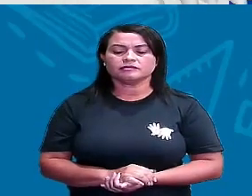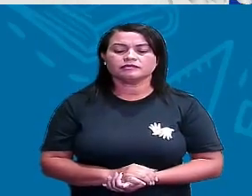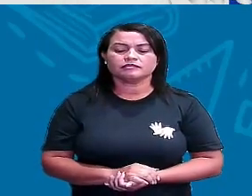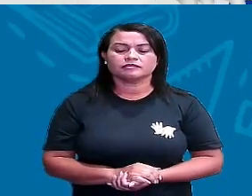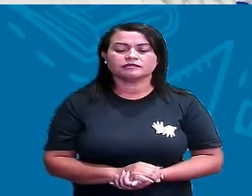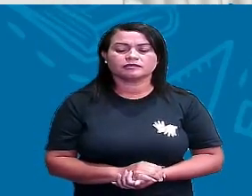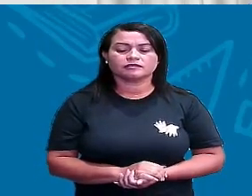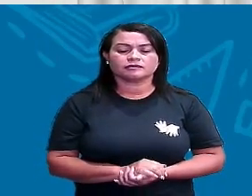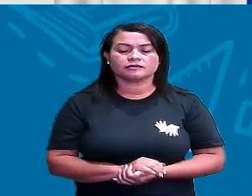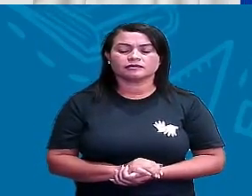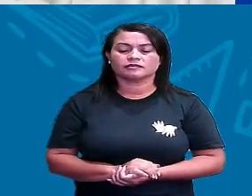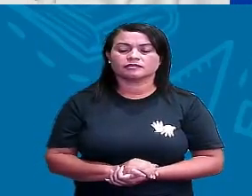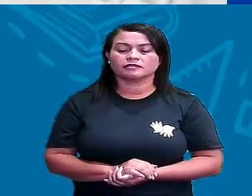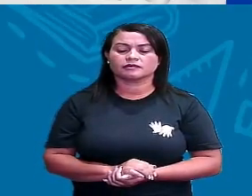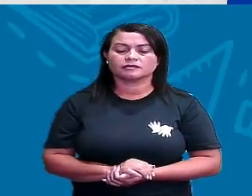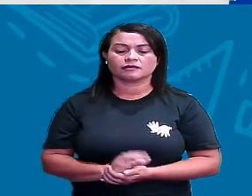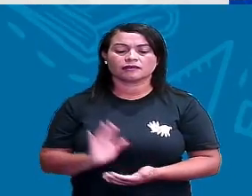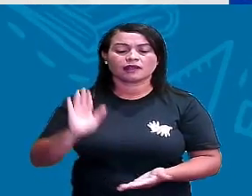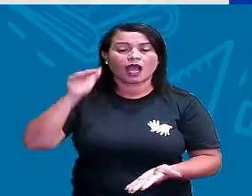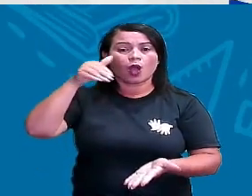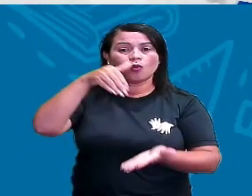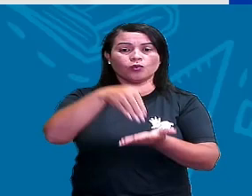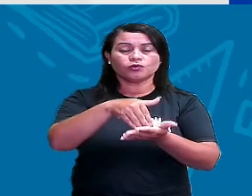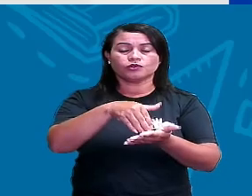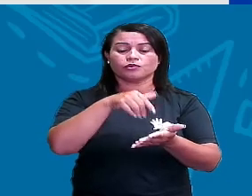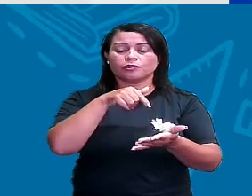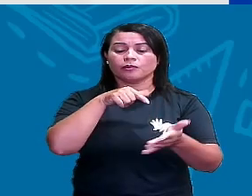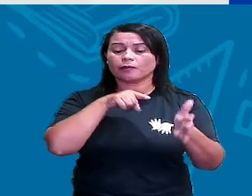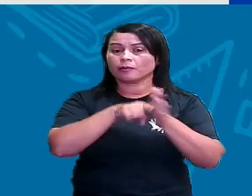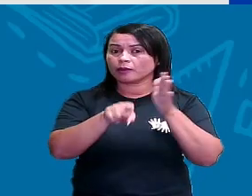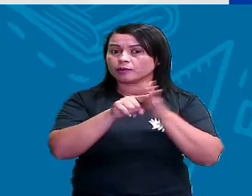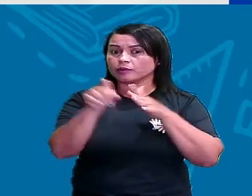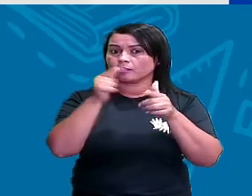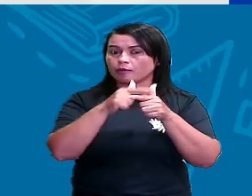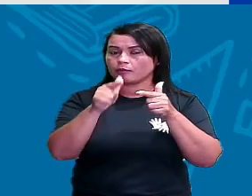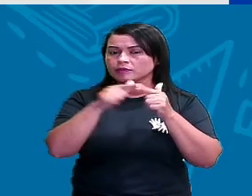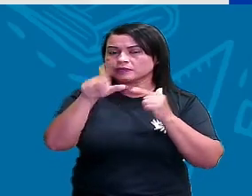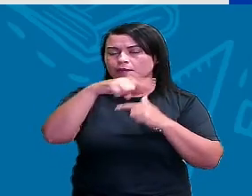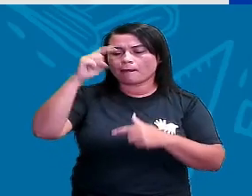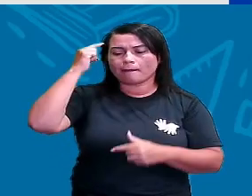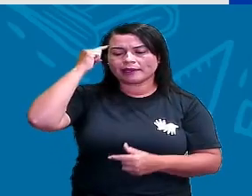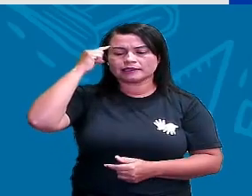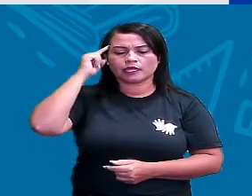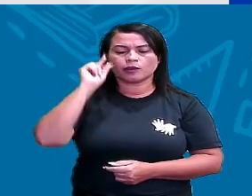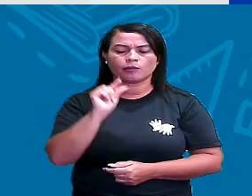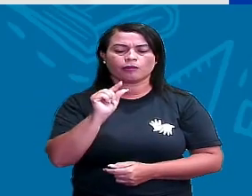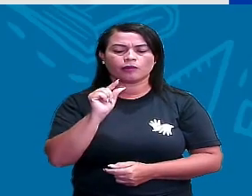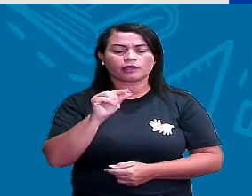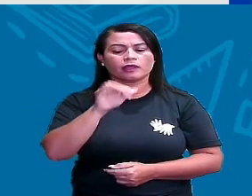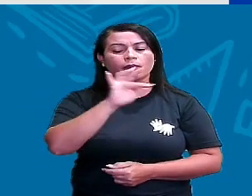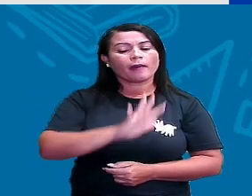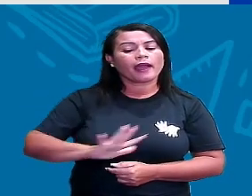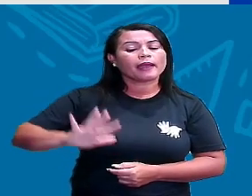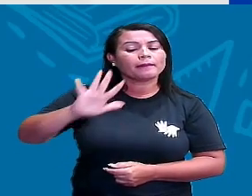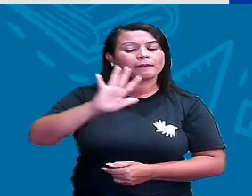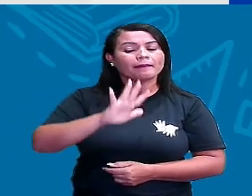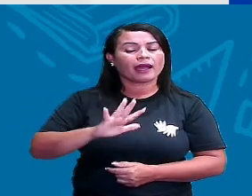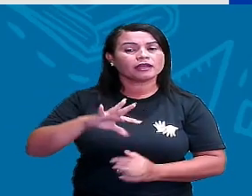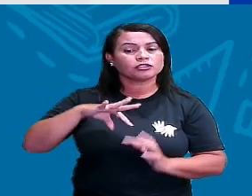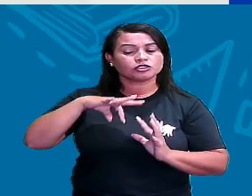última perguntinha, no último problema que a gente traz aí pra gente pensar um pouquinho, a imagem do